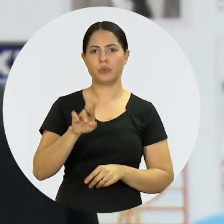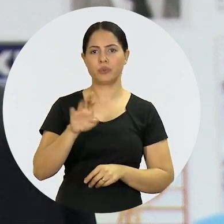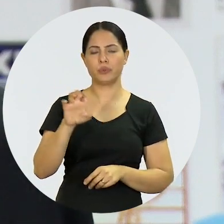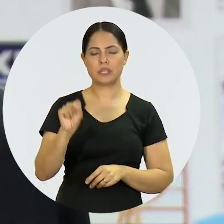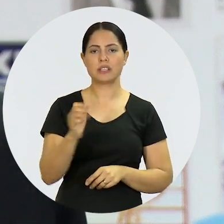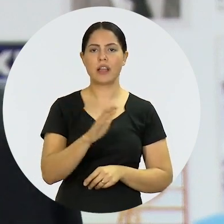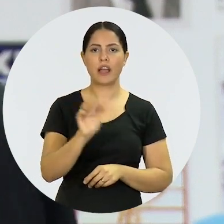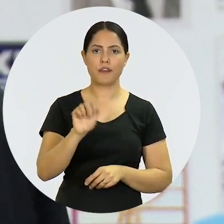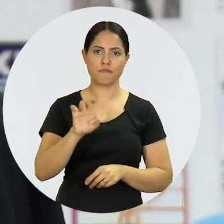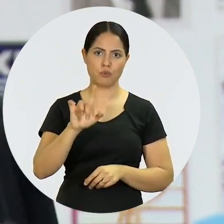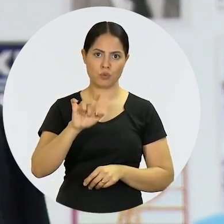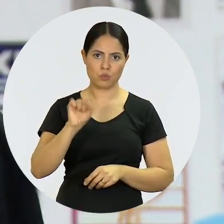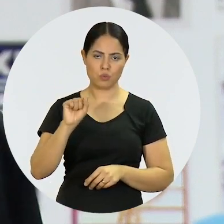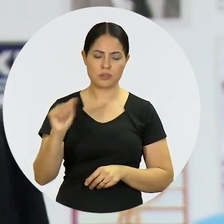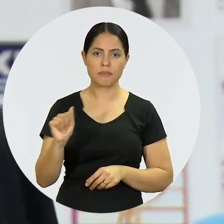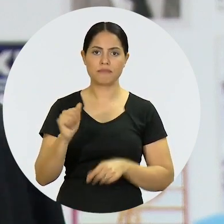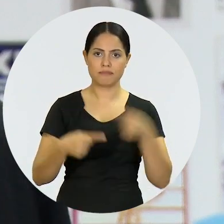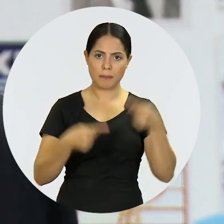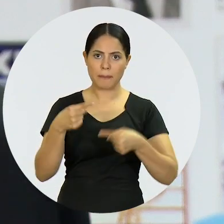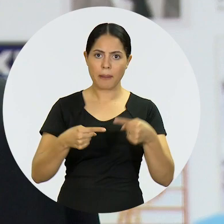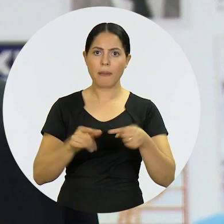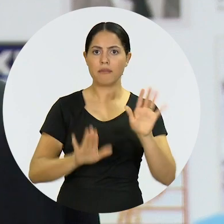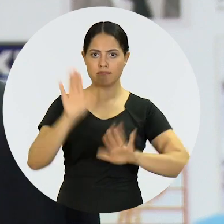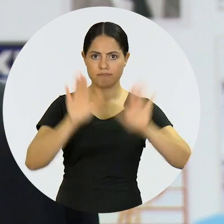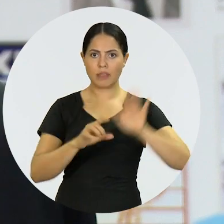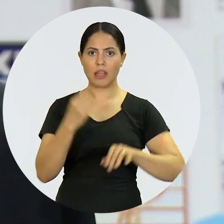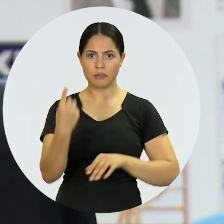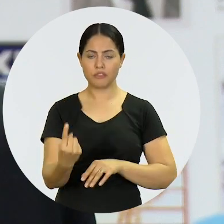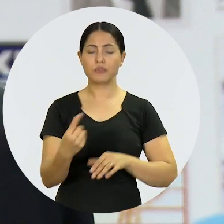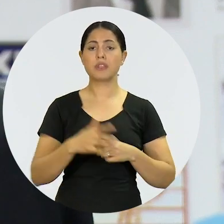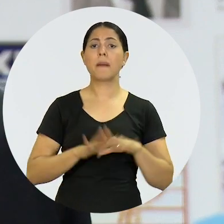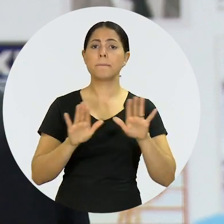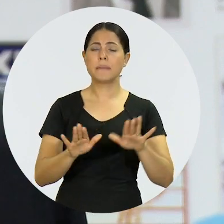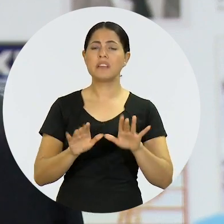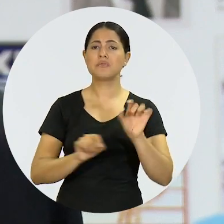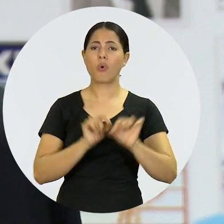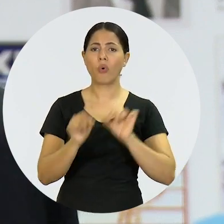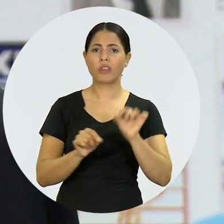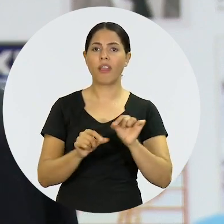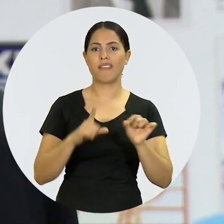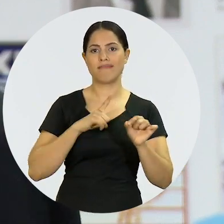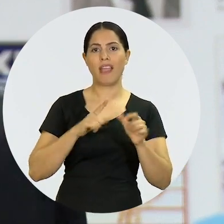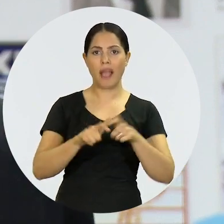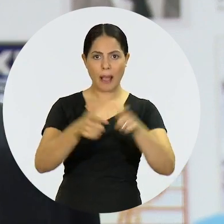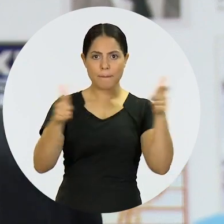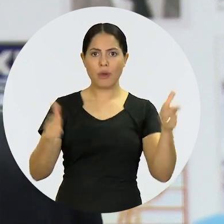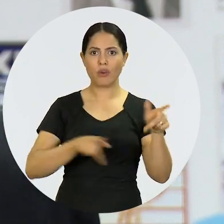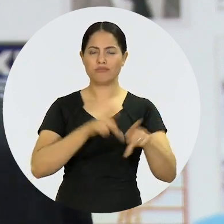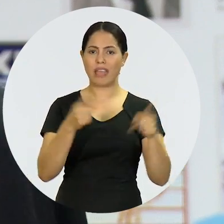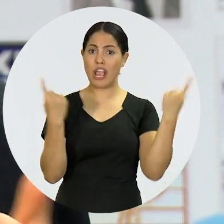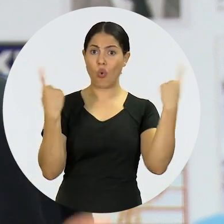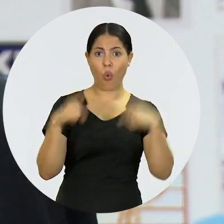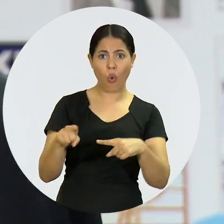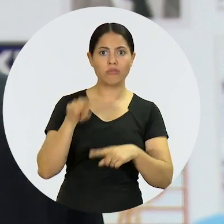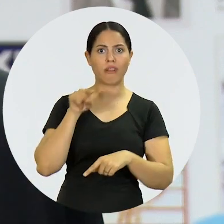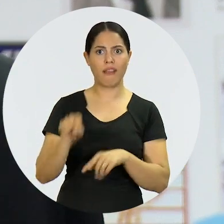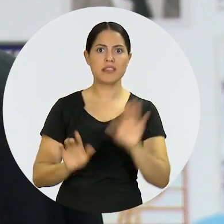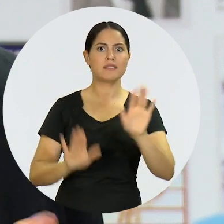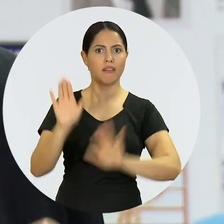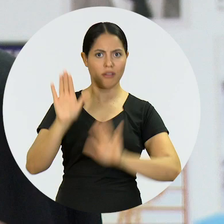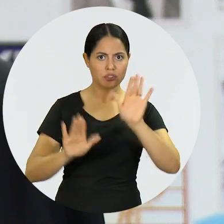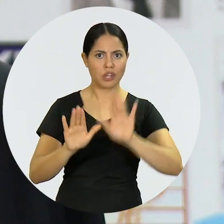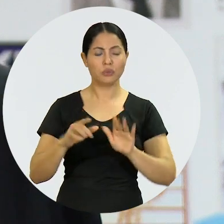candidaturas avulsas. Nós apuramos nas audiências realizadas que existe um posicionamento na maioria